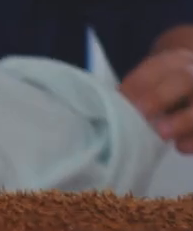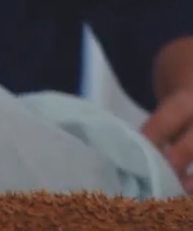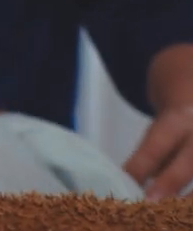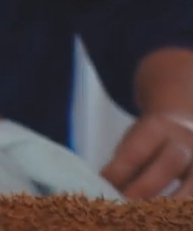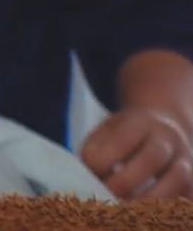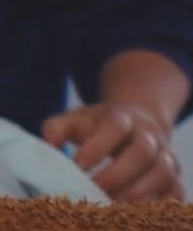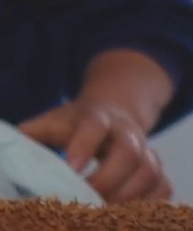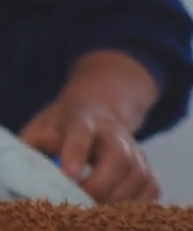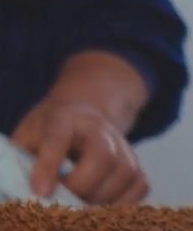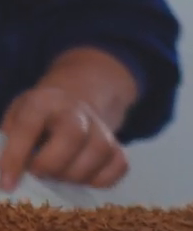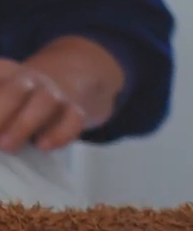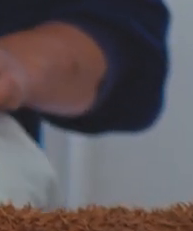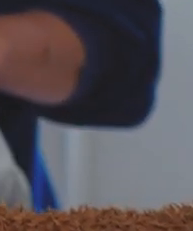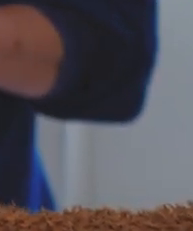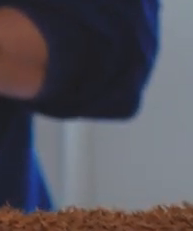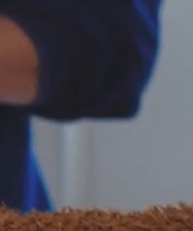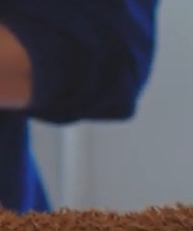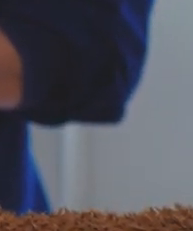Adriana Zanotto